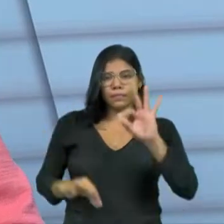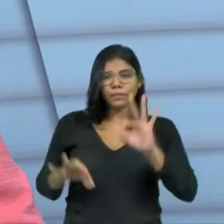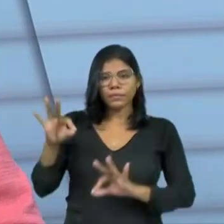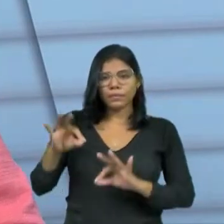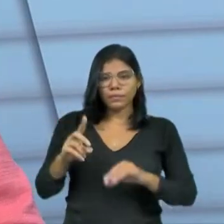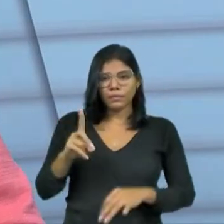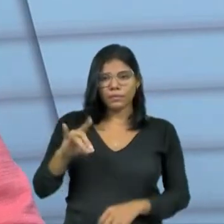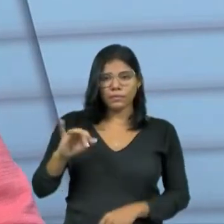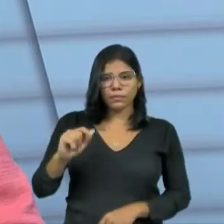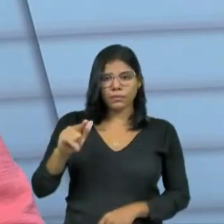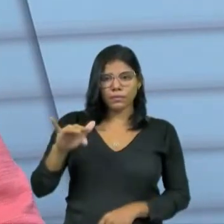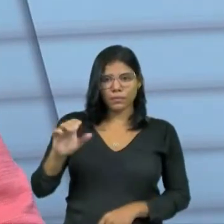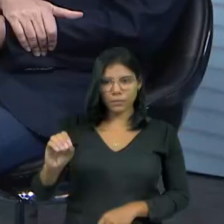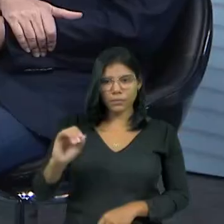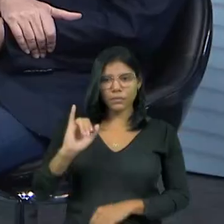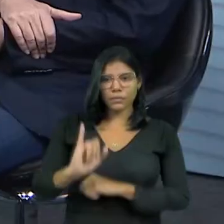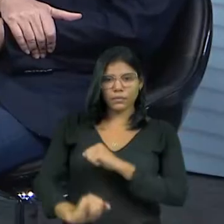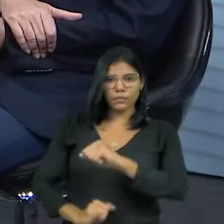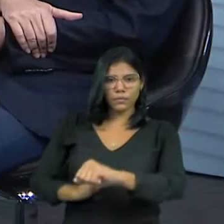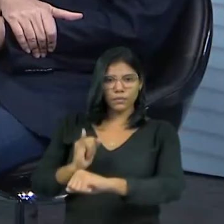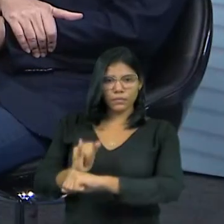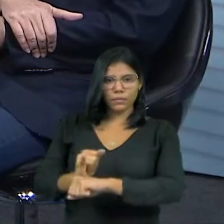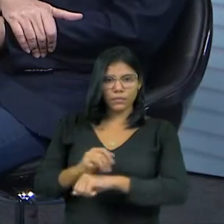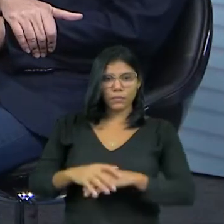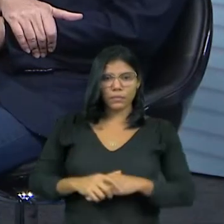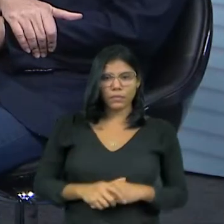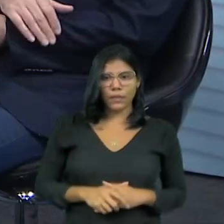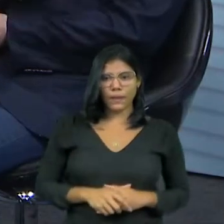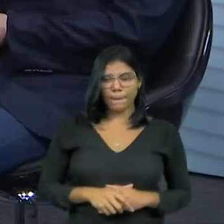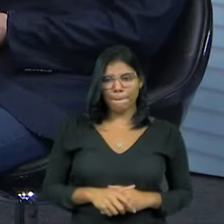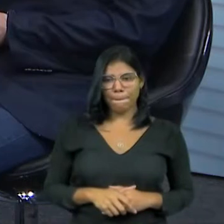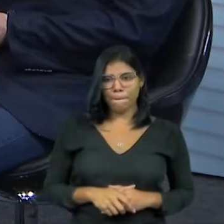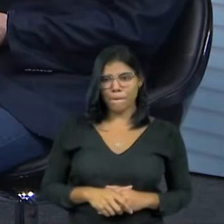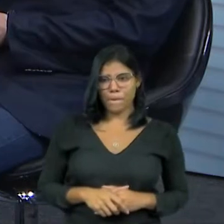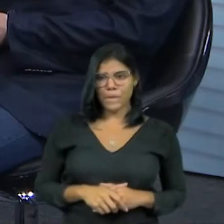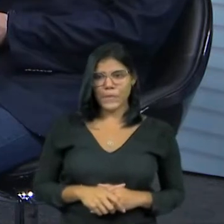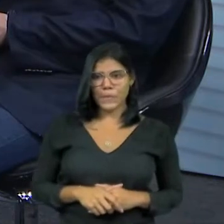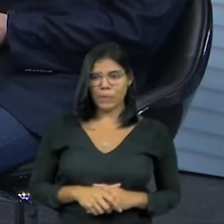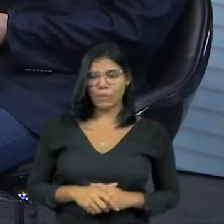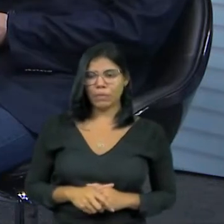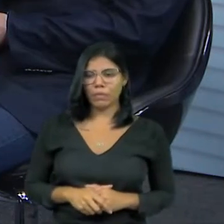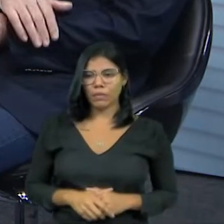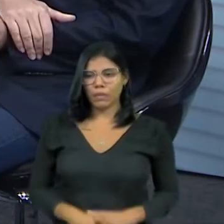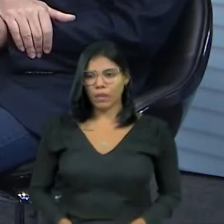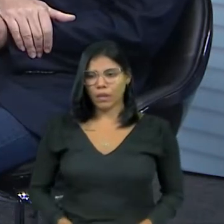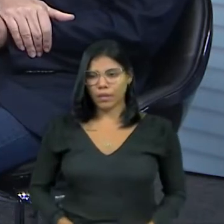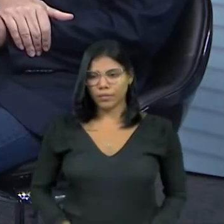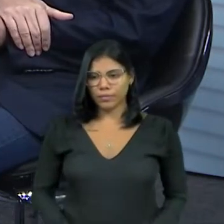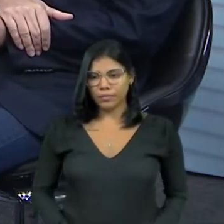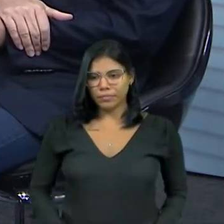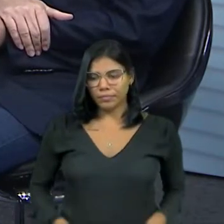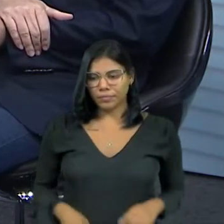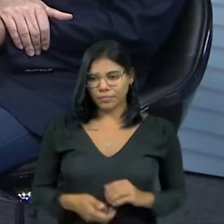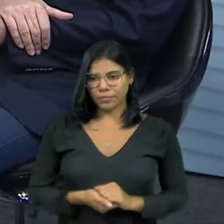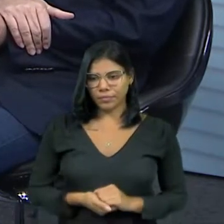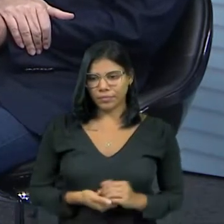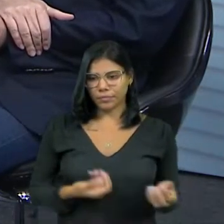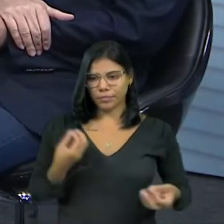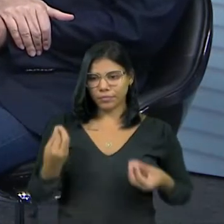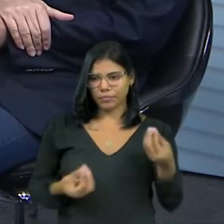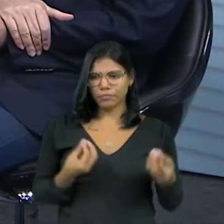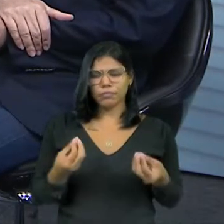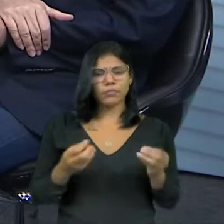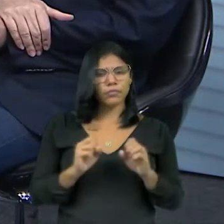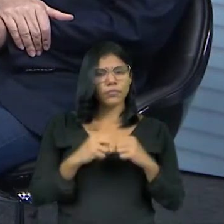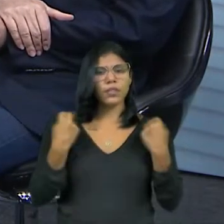diálogo internacional. Exatamente. E ACI. Seminário internacional, diálogo ambiental, constitucional internacional. Como é que está esse seminário?